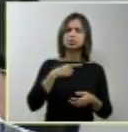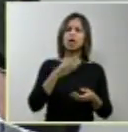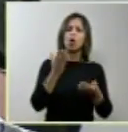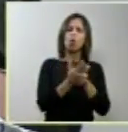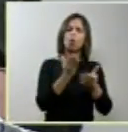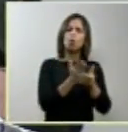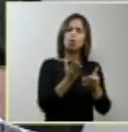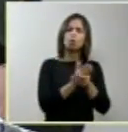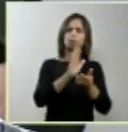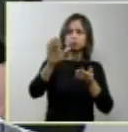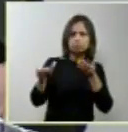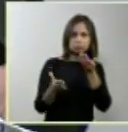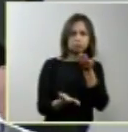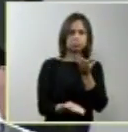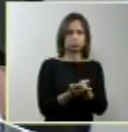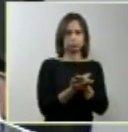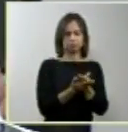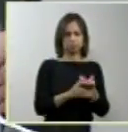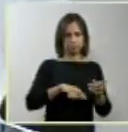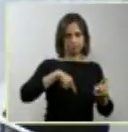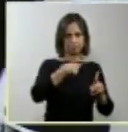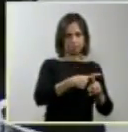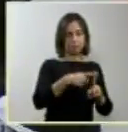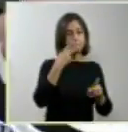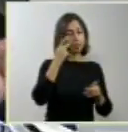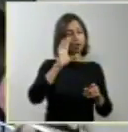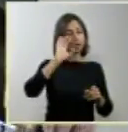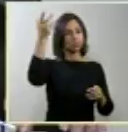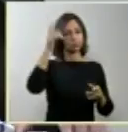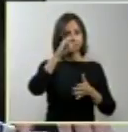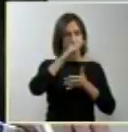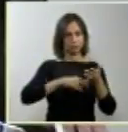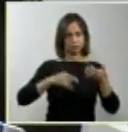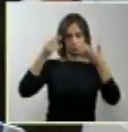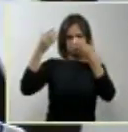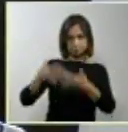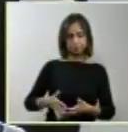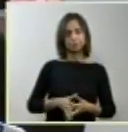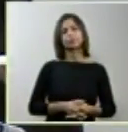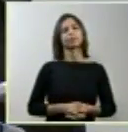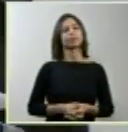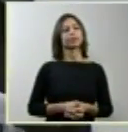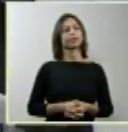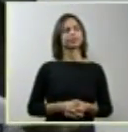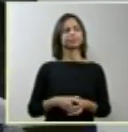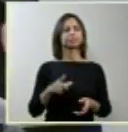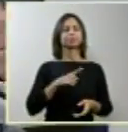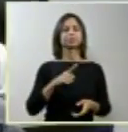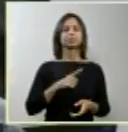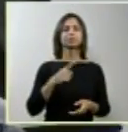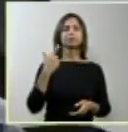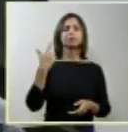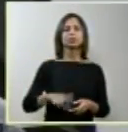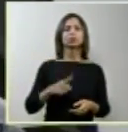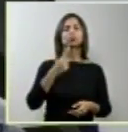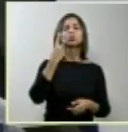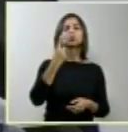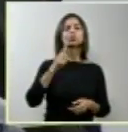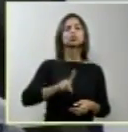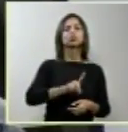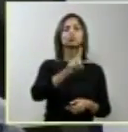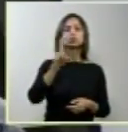para o desfecho deste processo. nós ainda temos uma audiência, uma